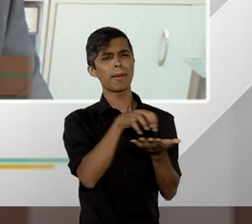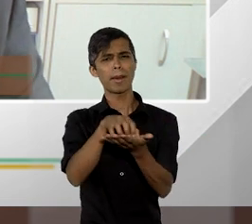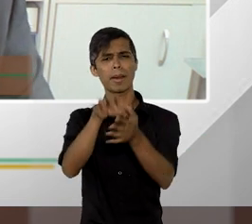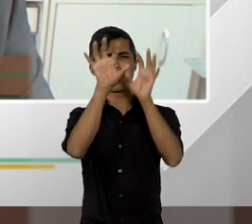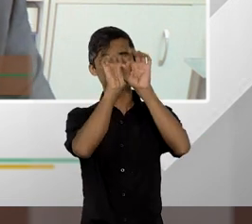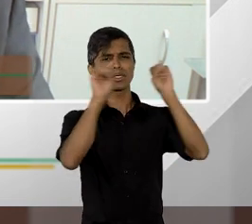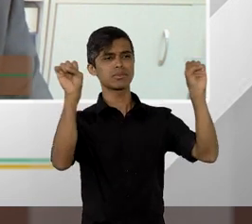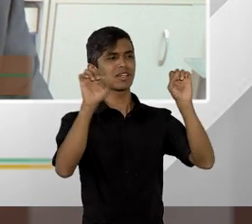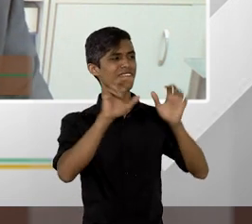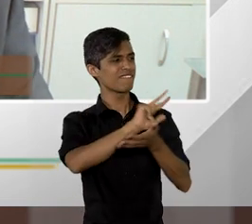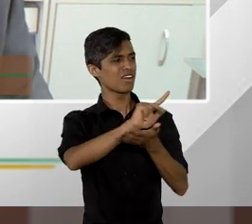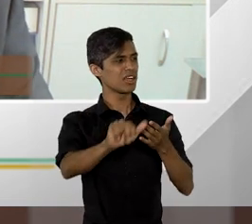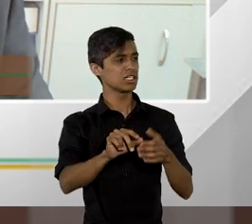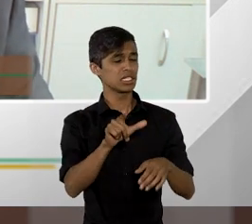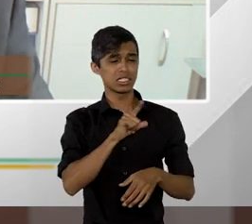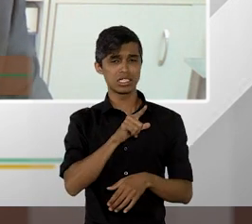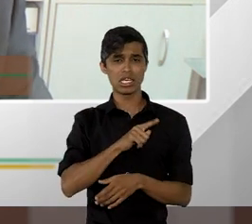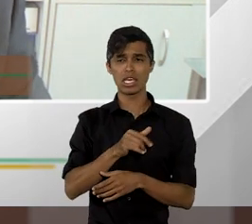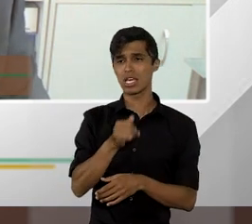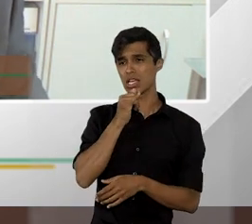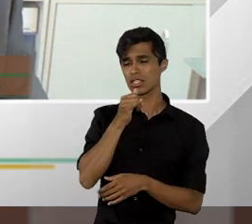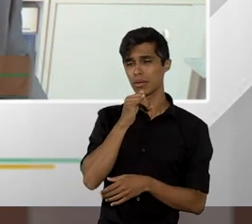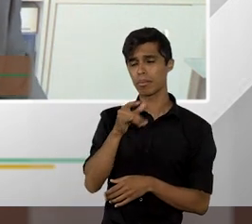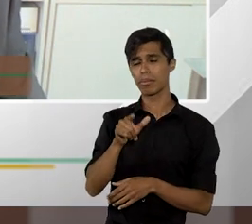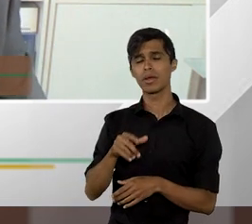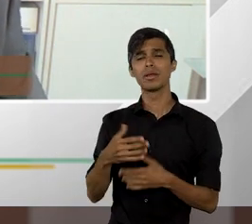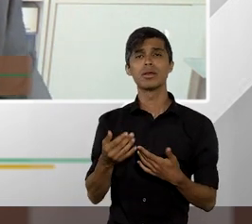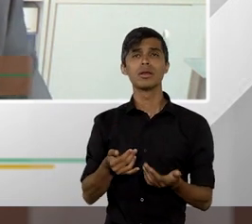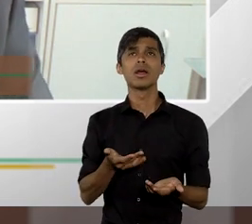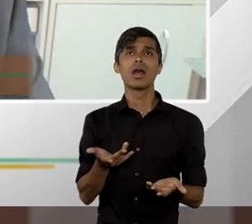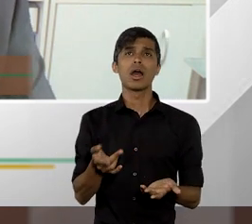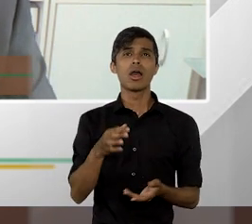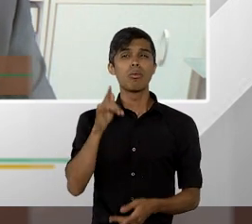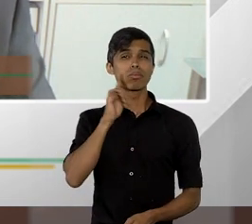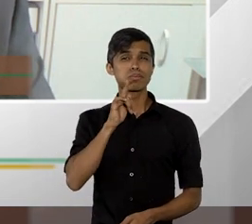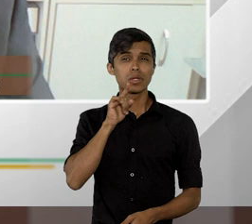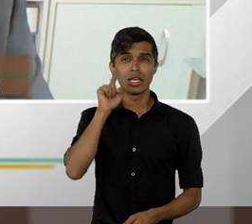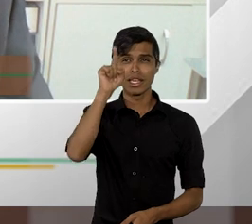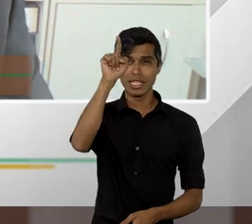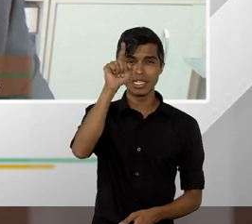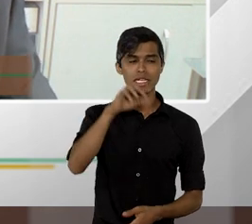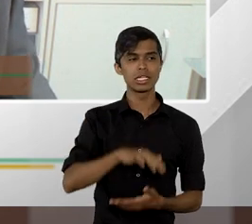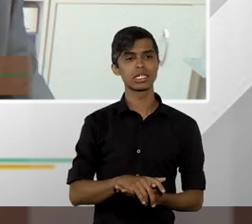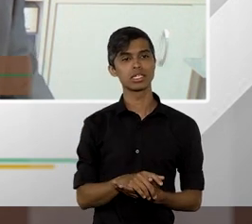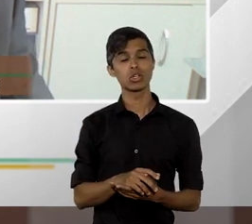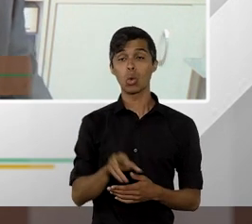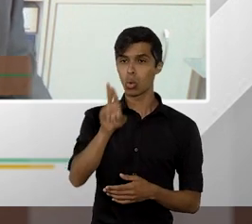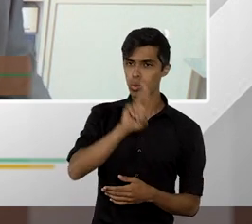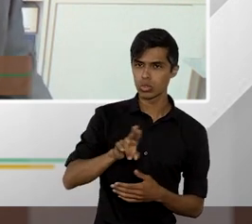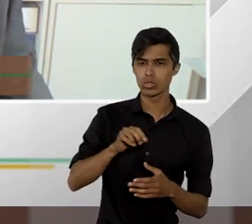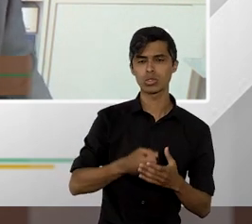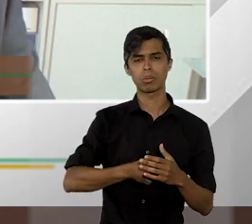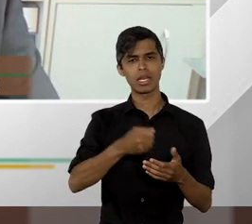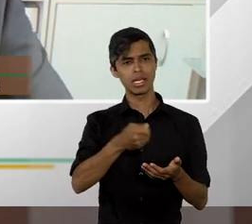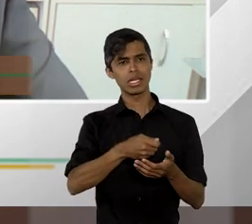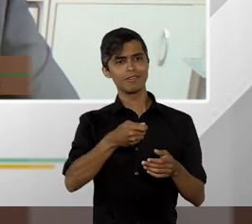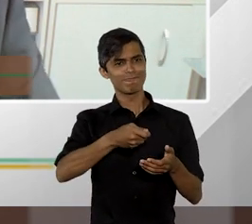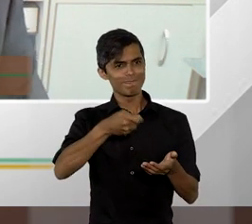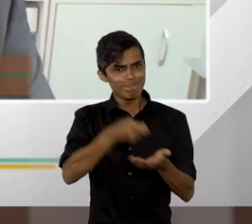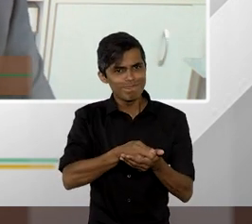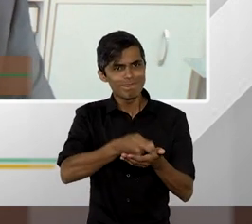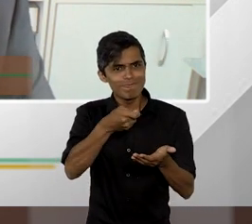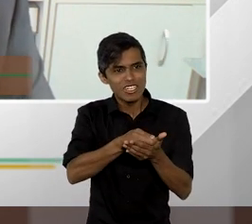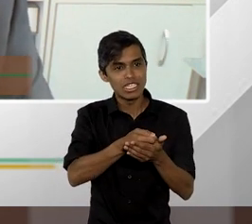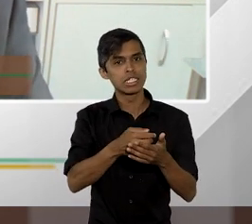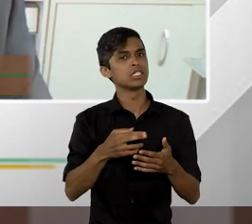africano. A gente tem exemplos como nos Estados Unidos, o certiorário, que é um filtro bastante rigoroso que